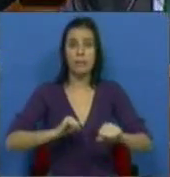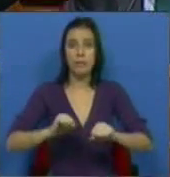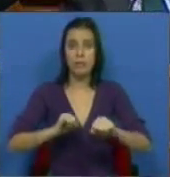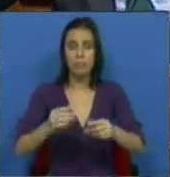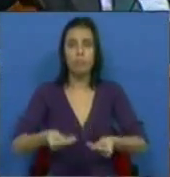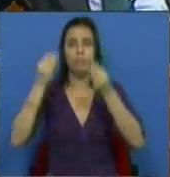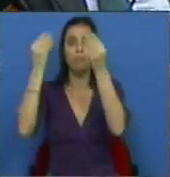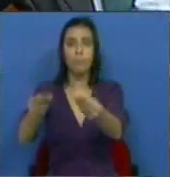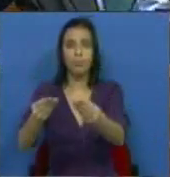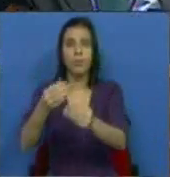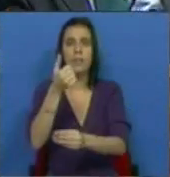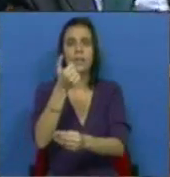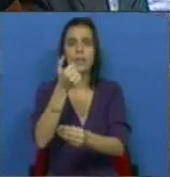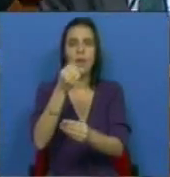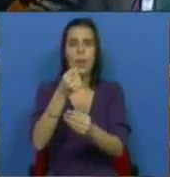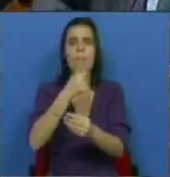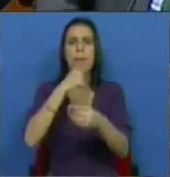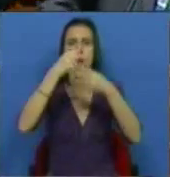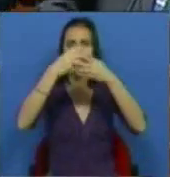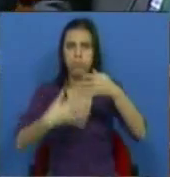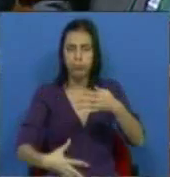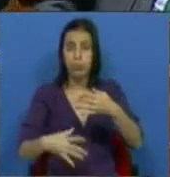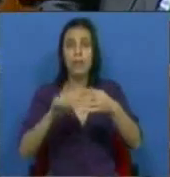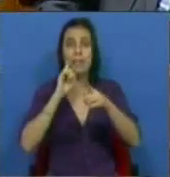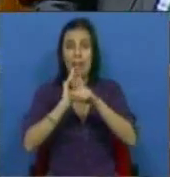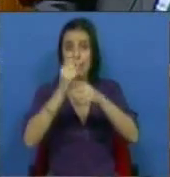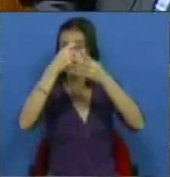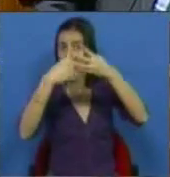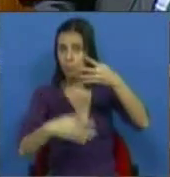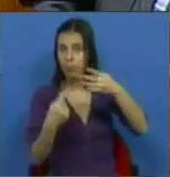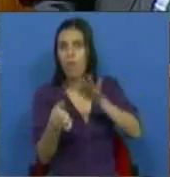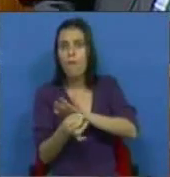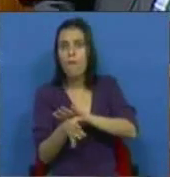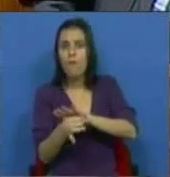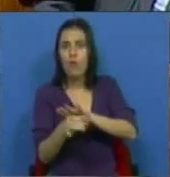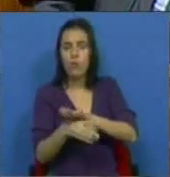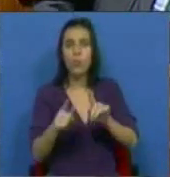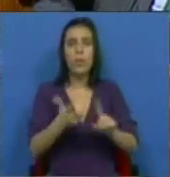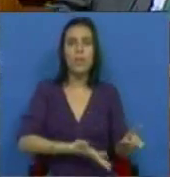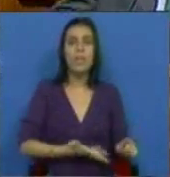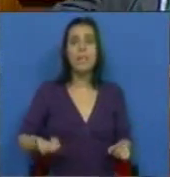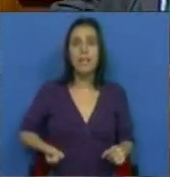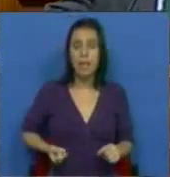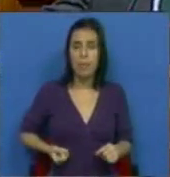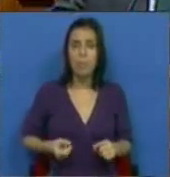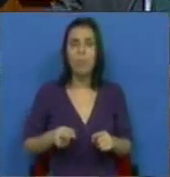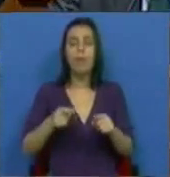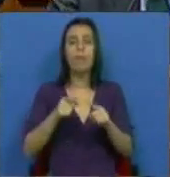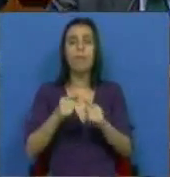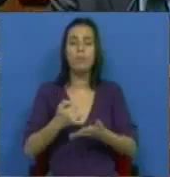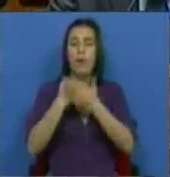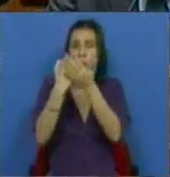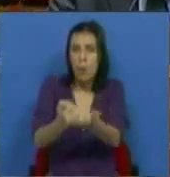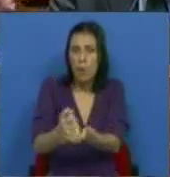entregar 50 medidas, entre as quais um fundo em que os desempregados vão afinal